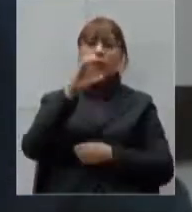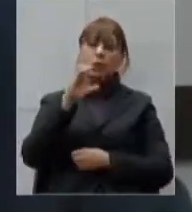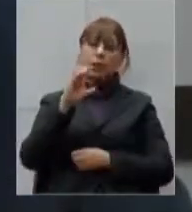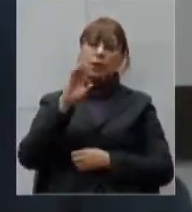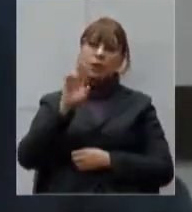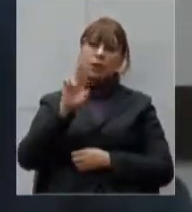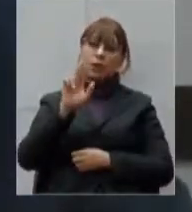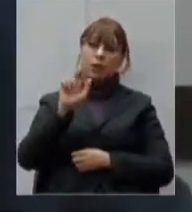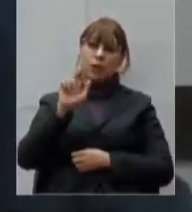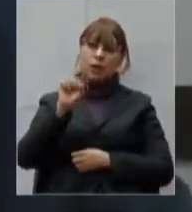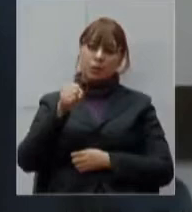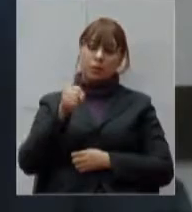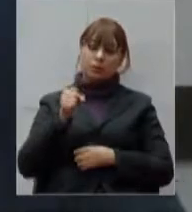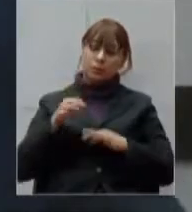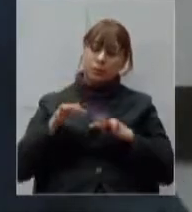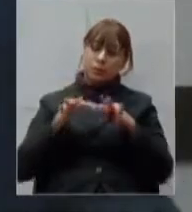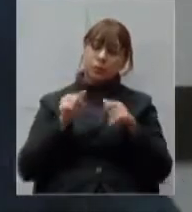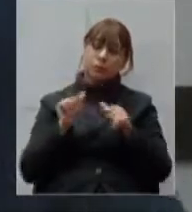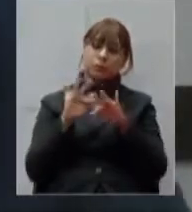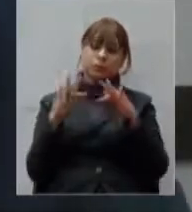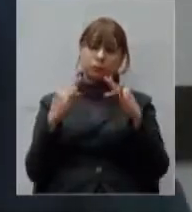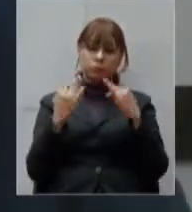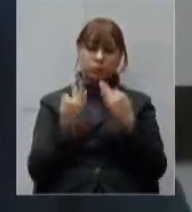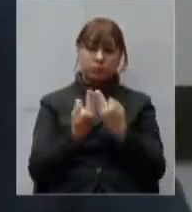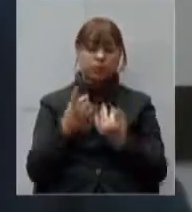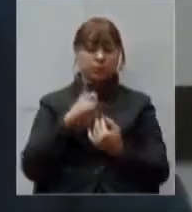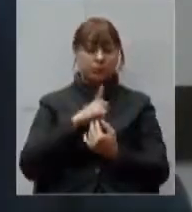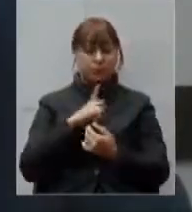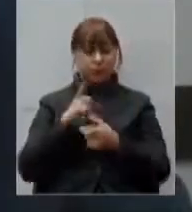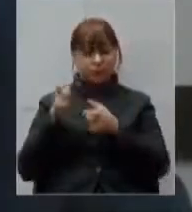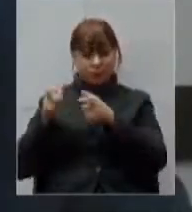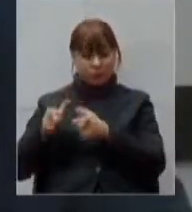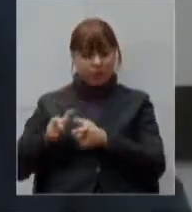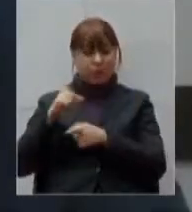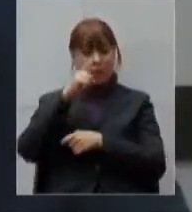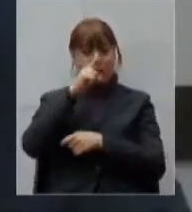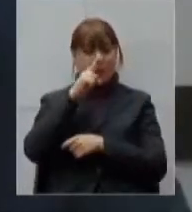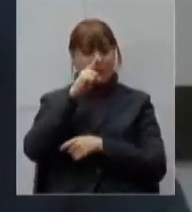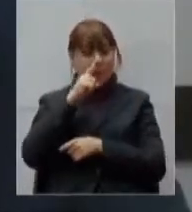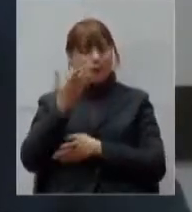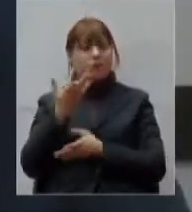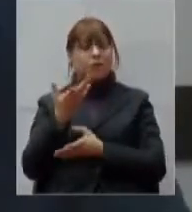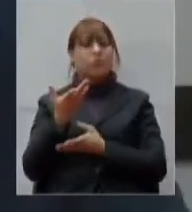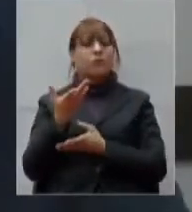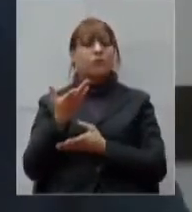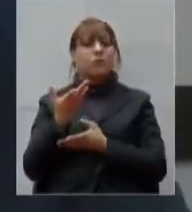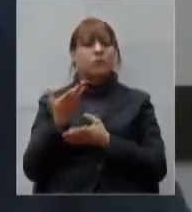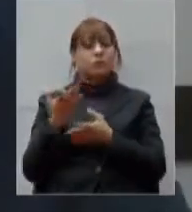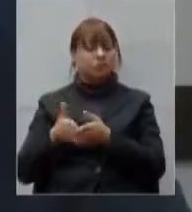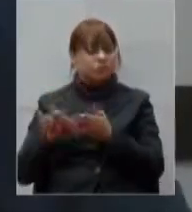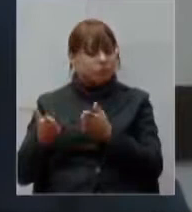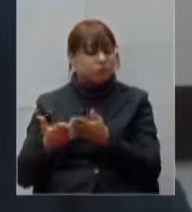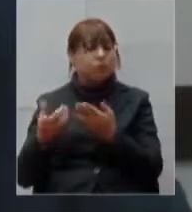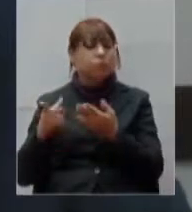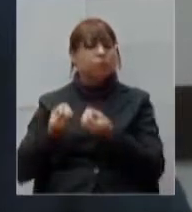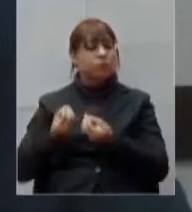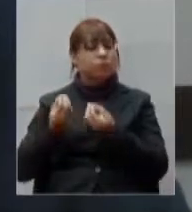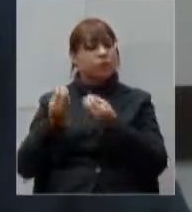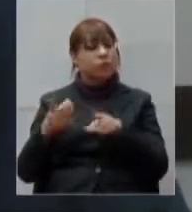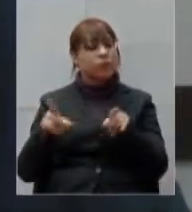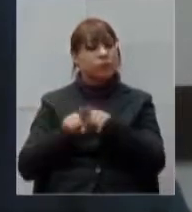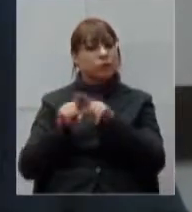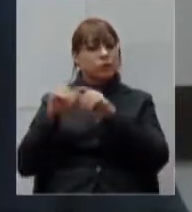toda família também que tiver vulnerabilidade social nós também estamos fornecendo cesta básica